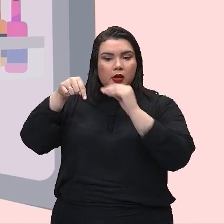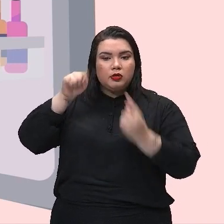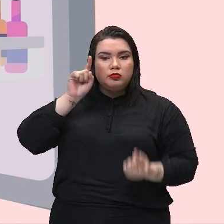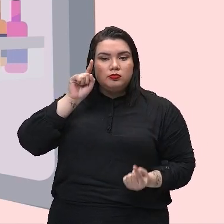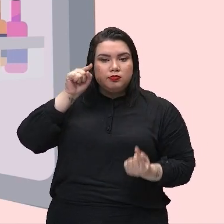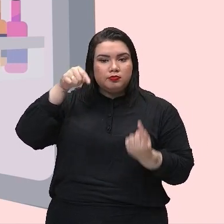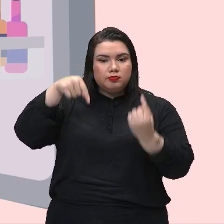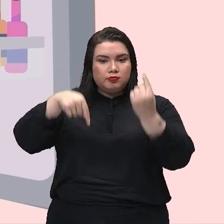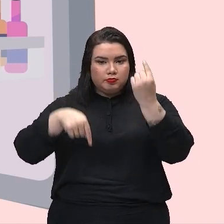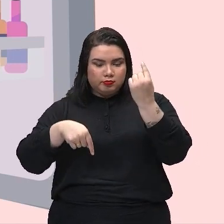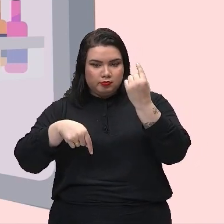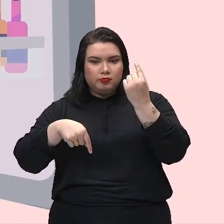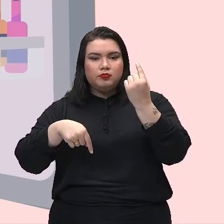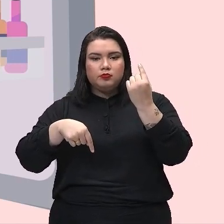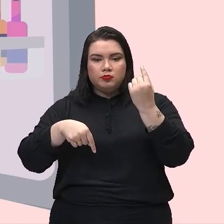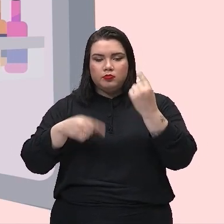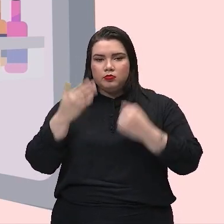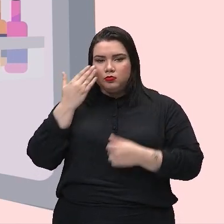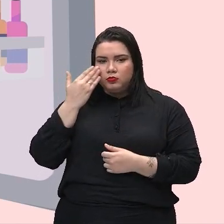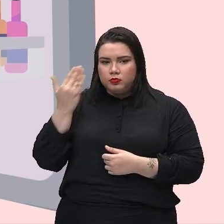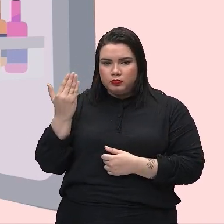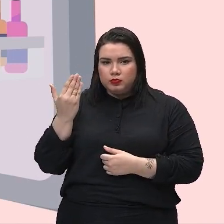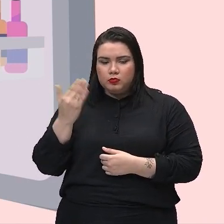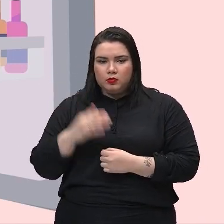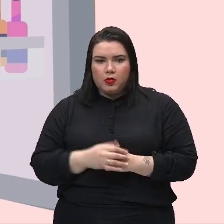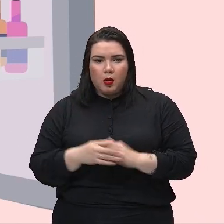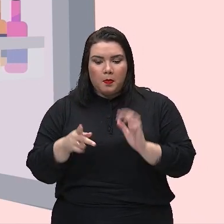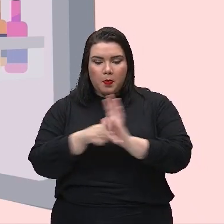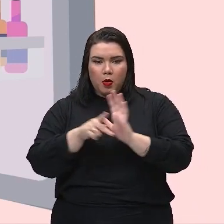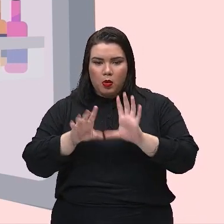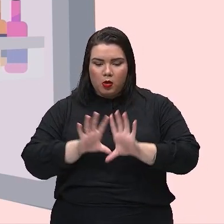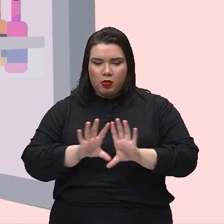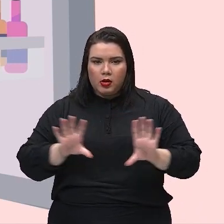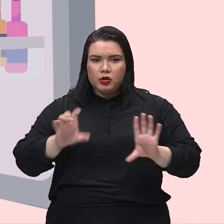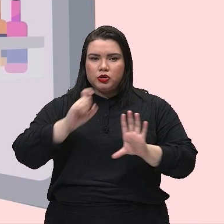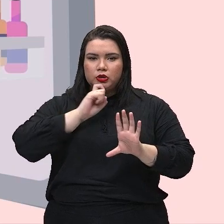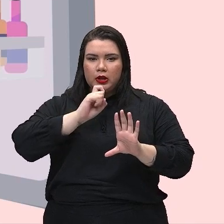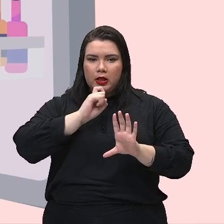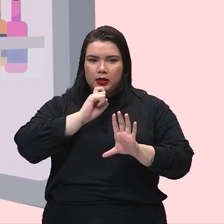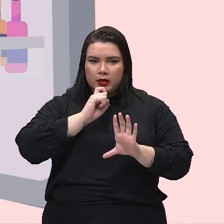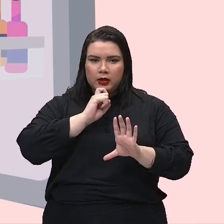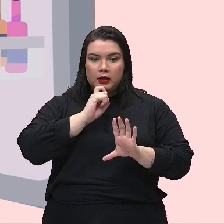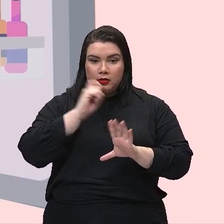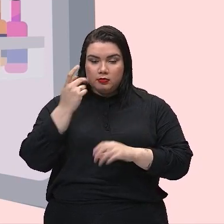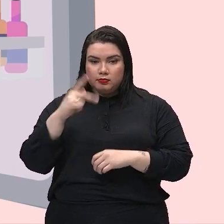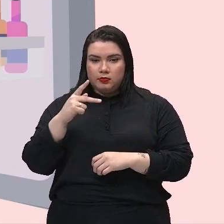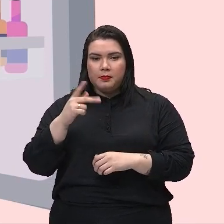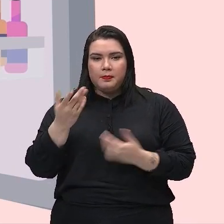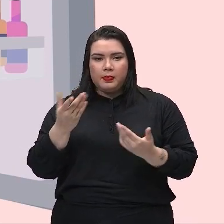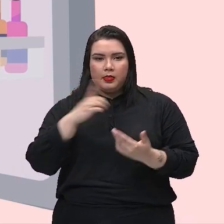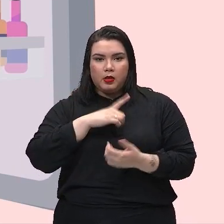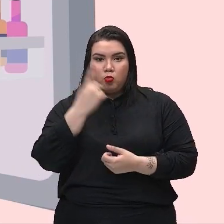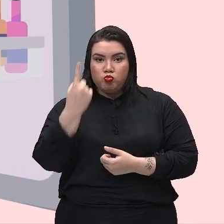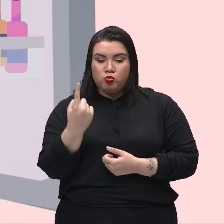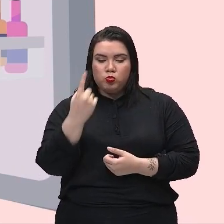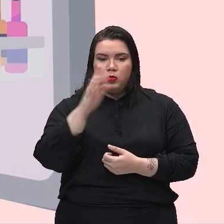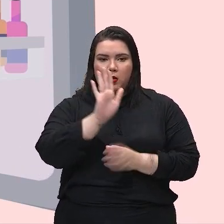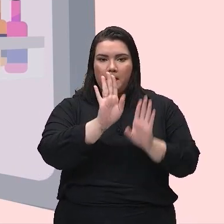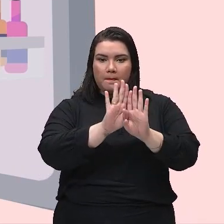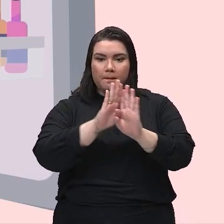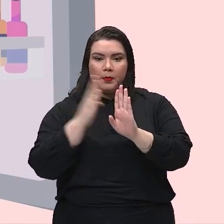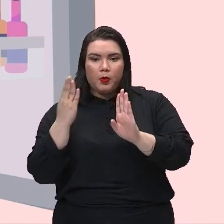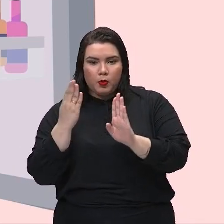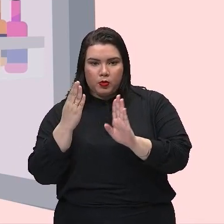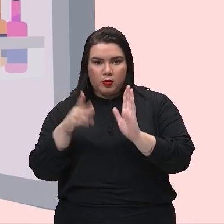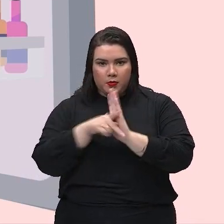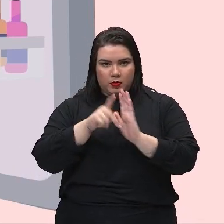parte de baixo da zona de resfriamento da geladeira, daquelas geladeiras que tem uma porta só,